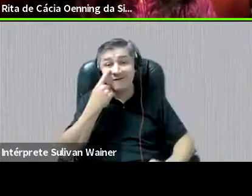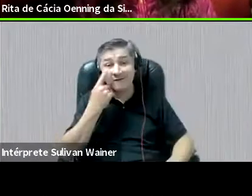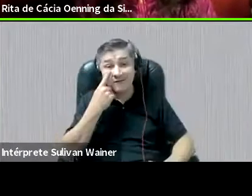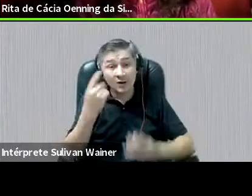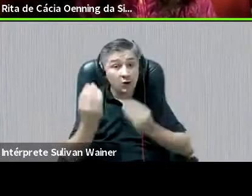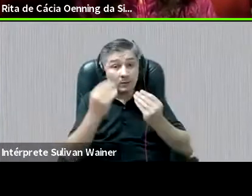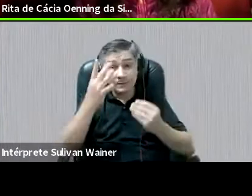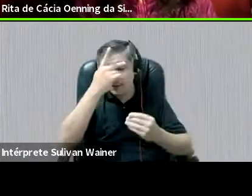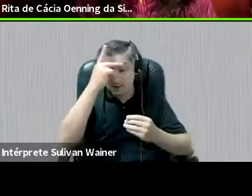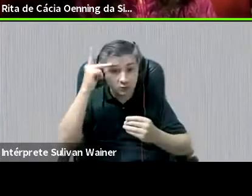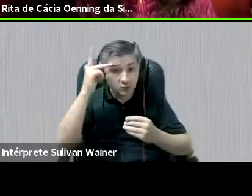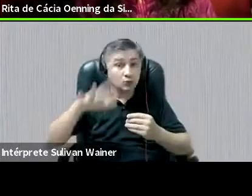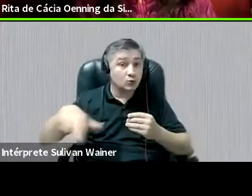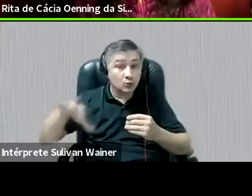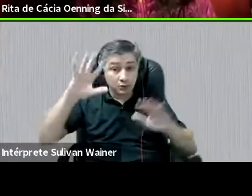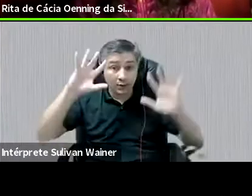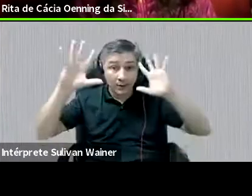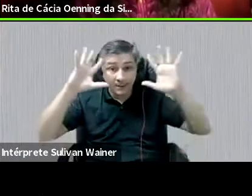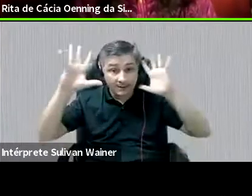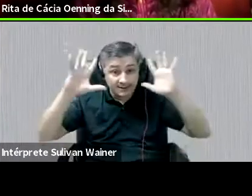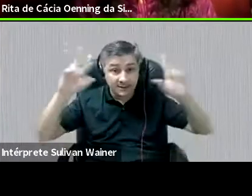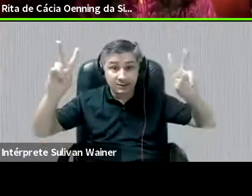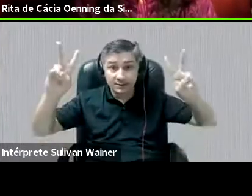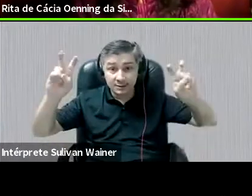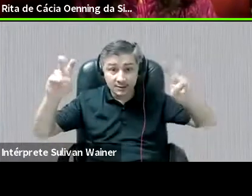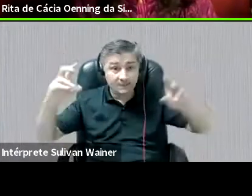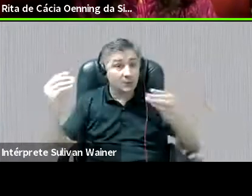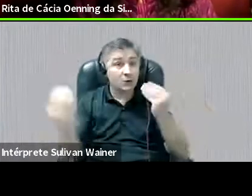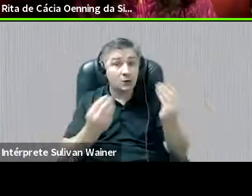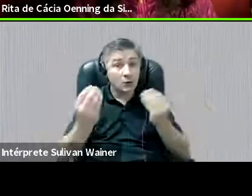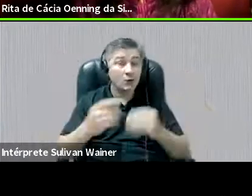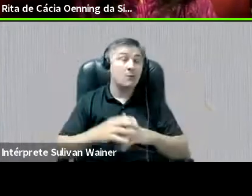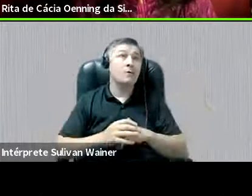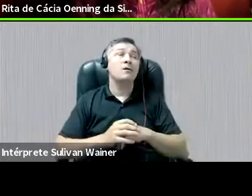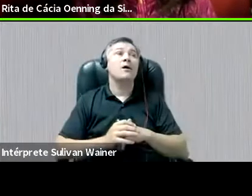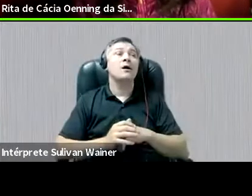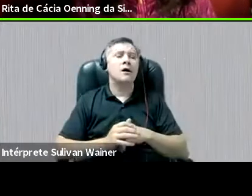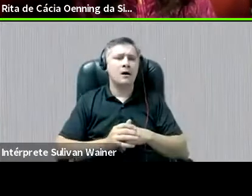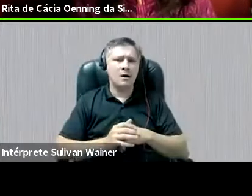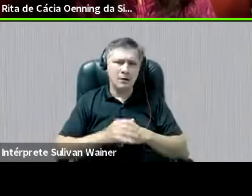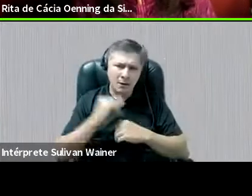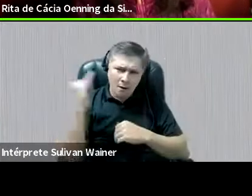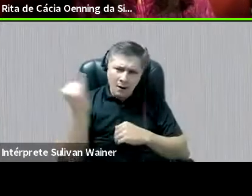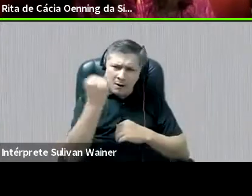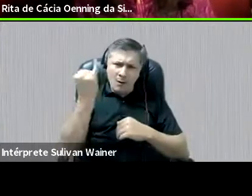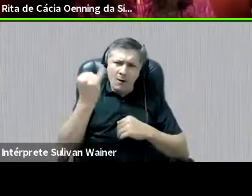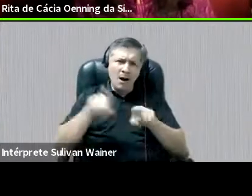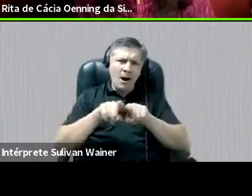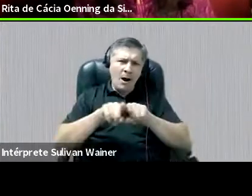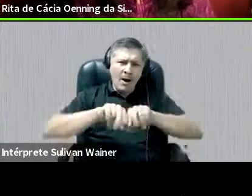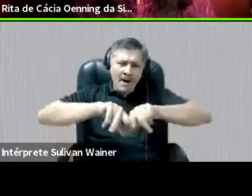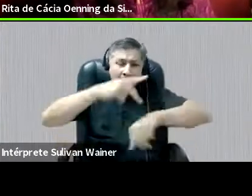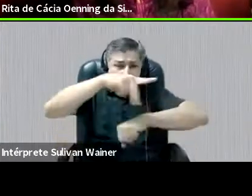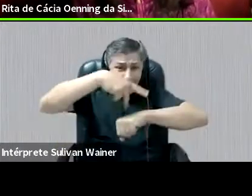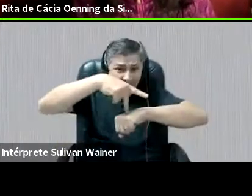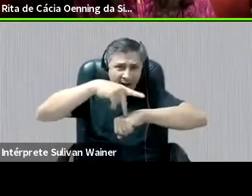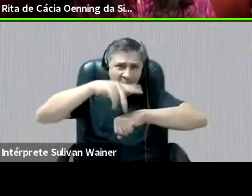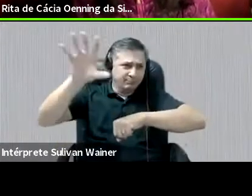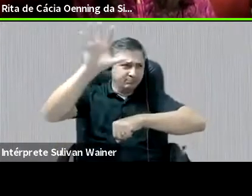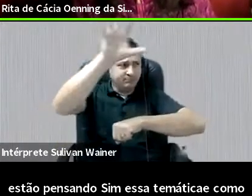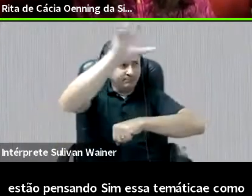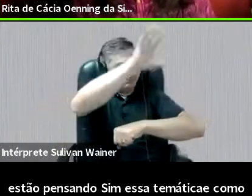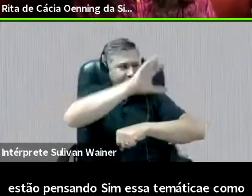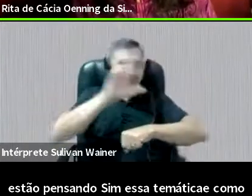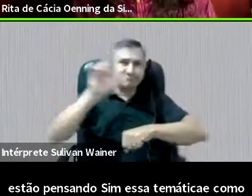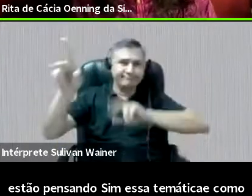estão pensando sim essa temática e como é rico, né? E diverso o nosso país, né?